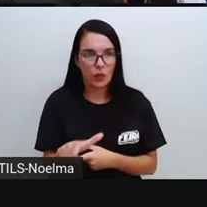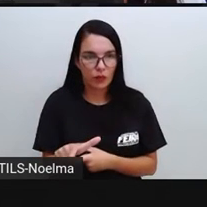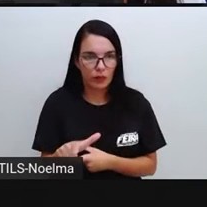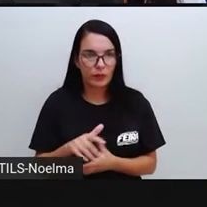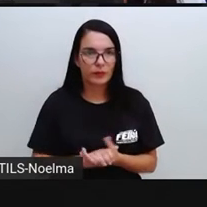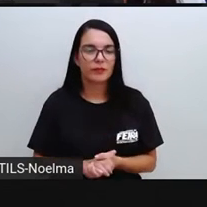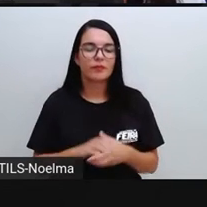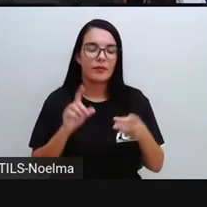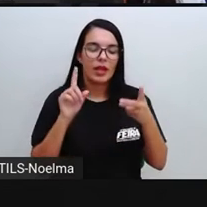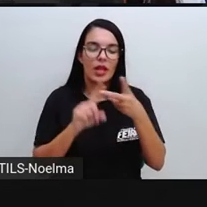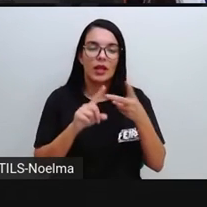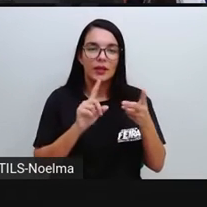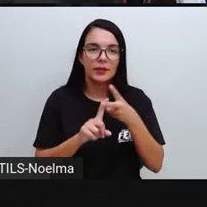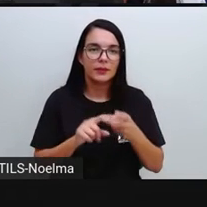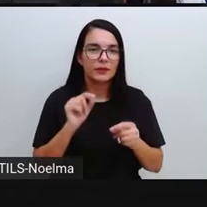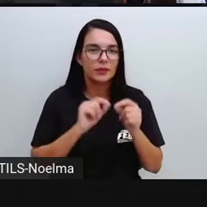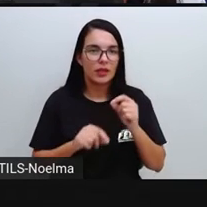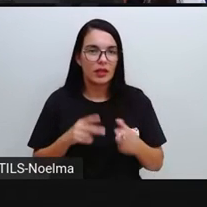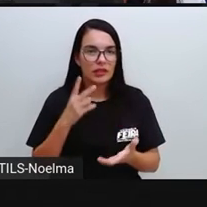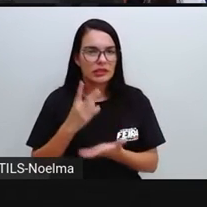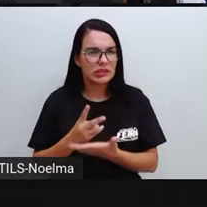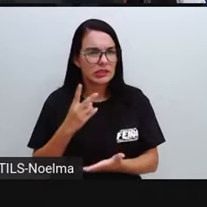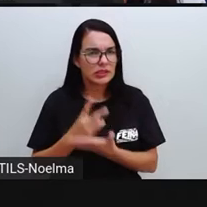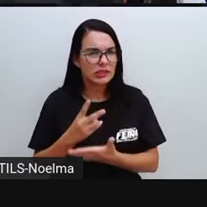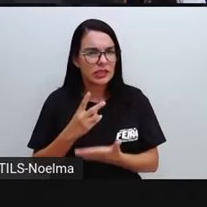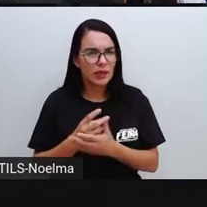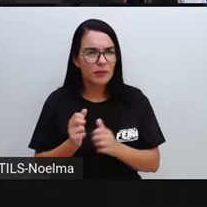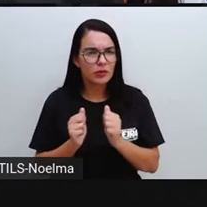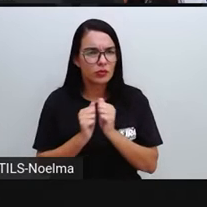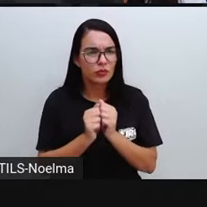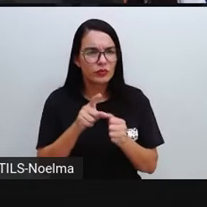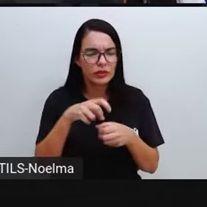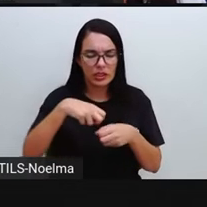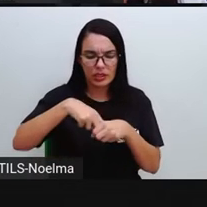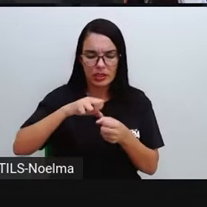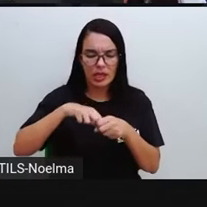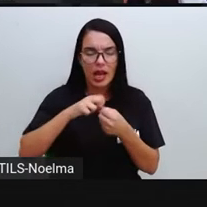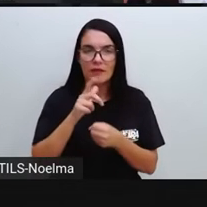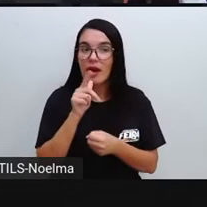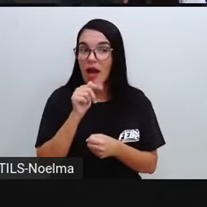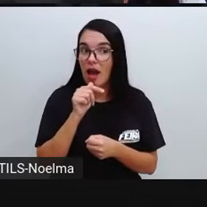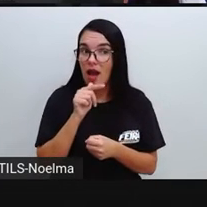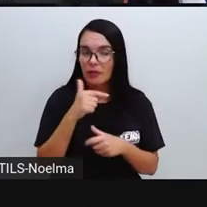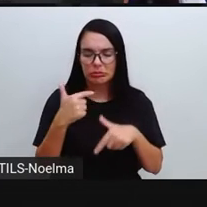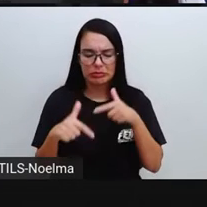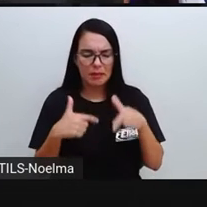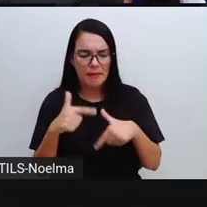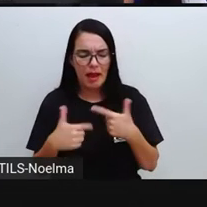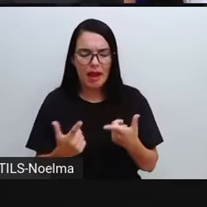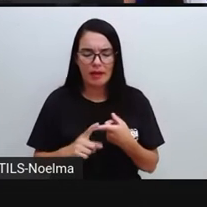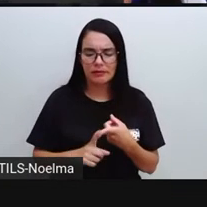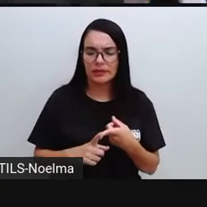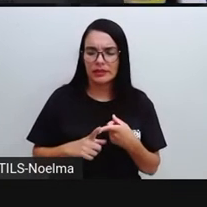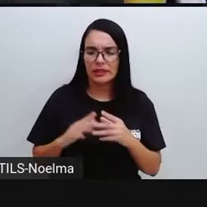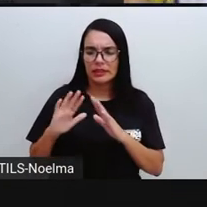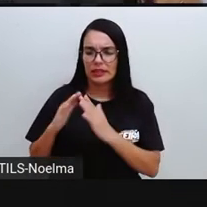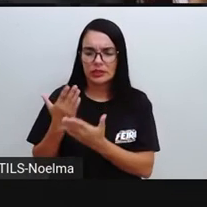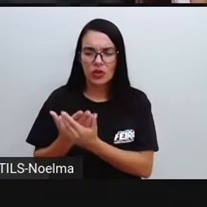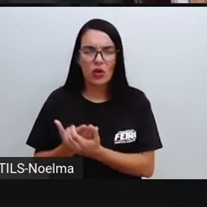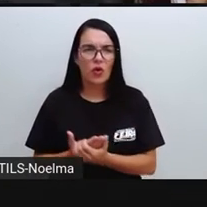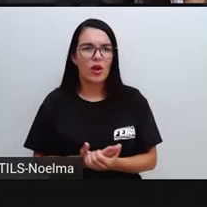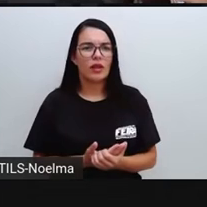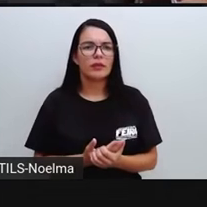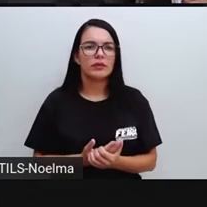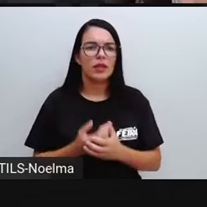Dica número 2 Mantenha sempre Uma garrafa de água Com você No seu carro No trabalho Na escola É importante Olha eu estou com Minha